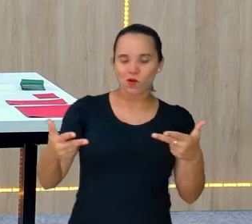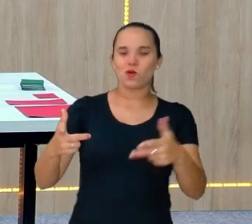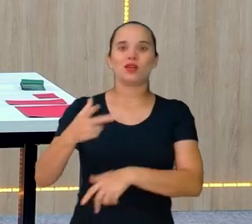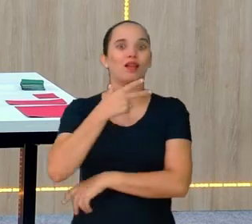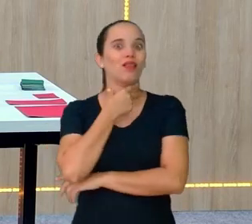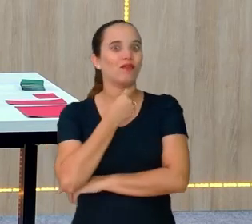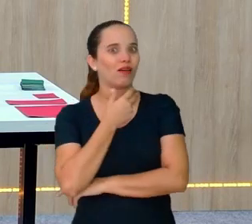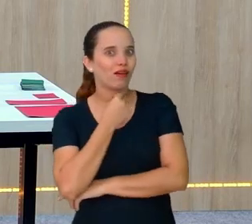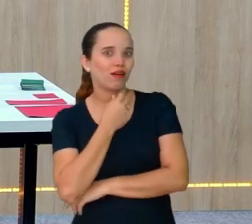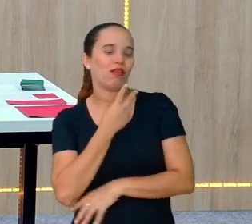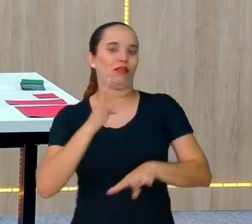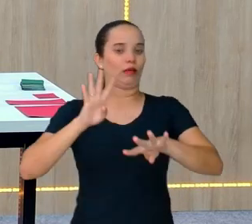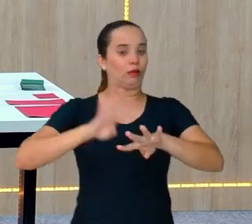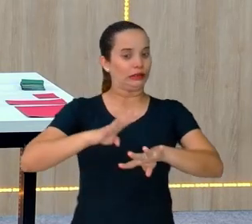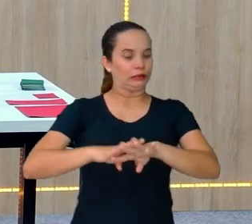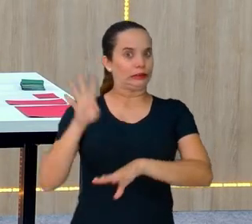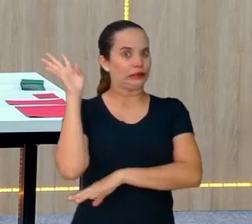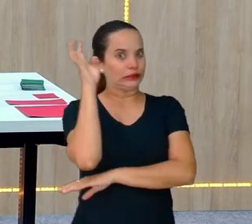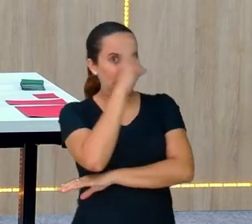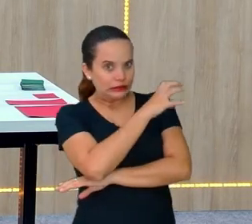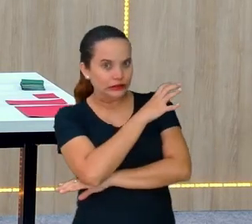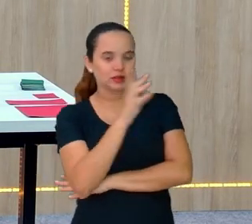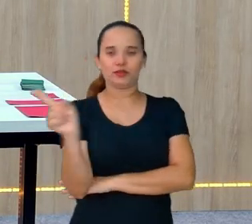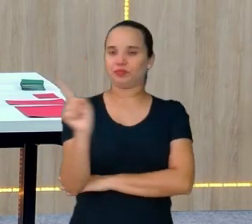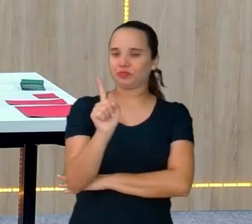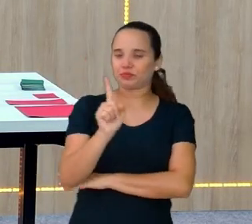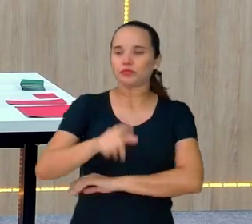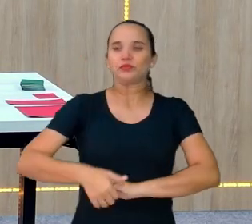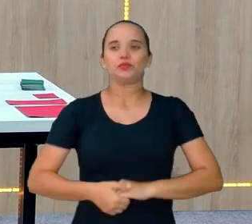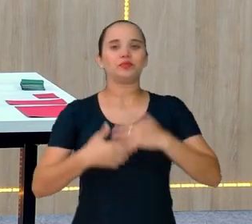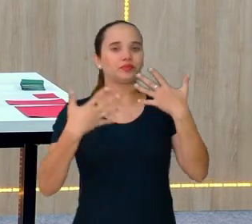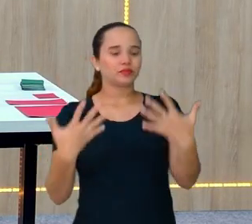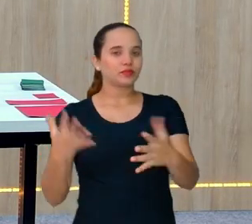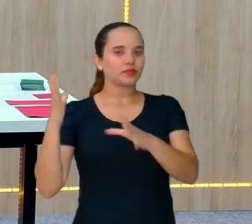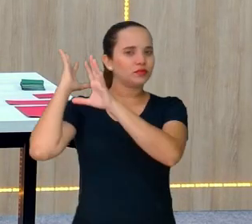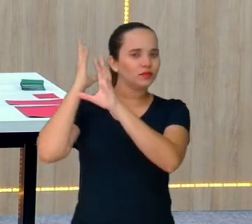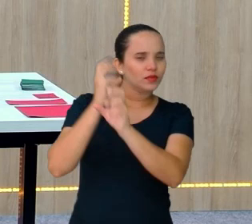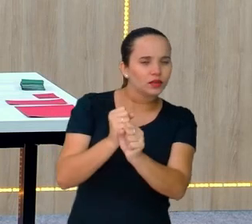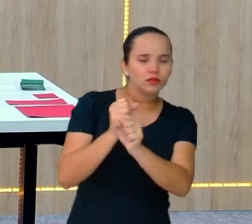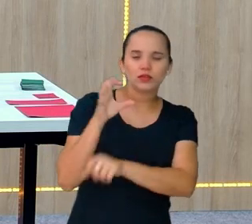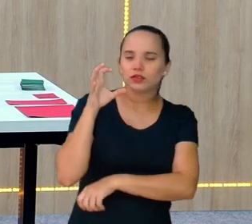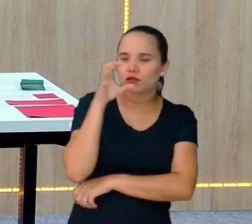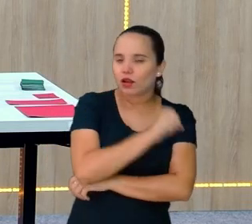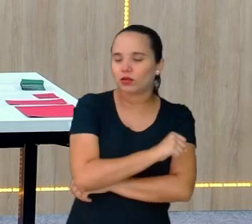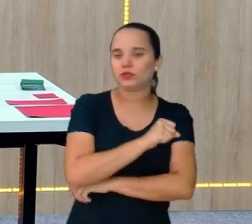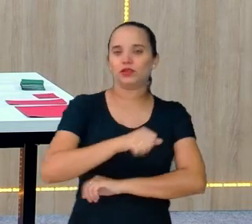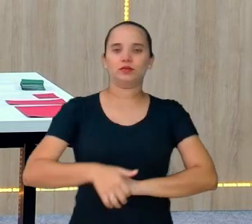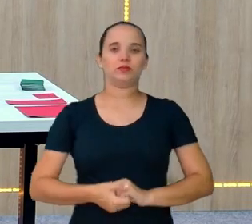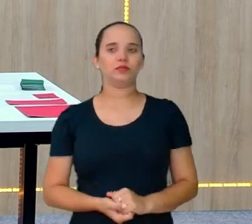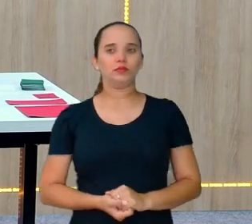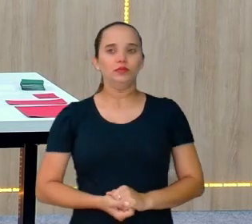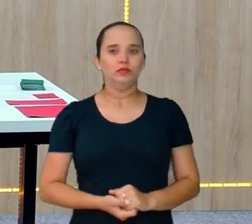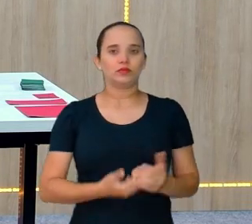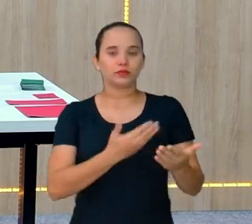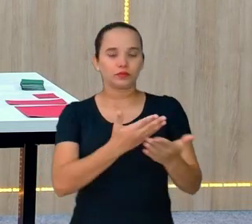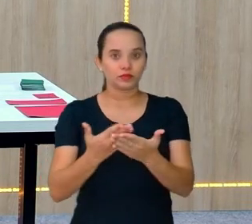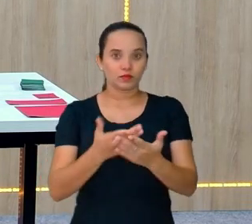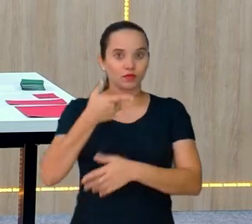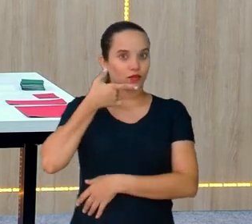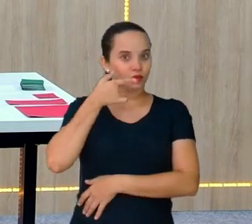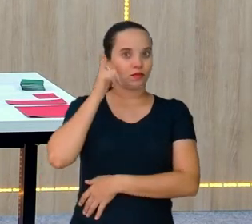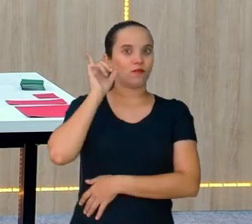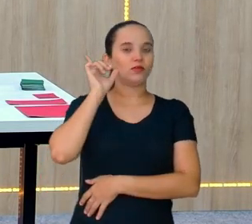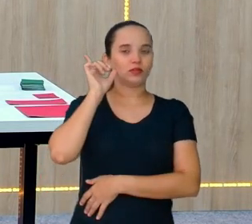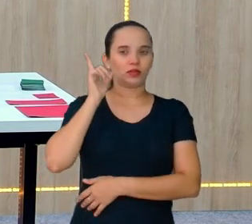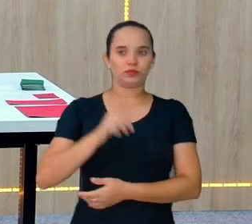que a matemática é complicada. Bom, vamos só recapitular rapidinho a aula de ontem